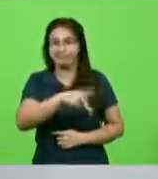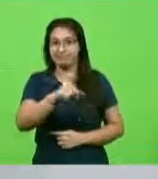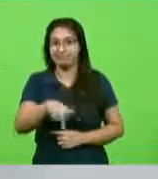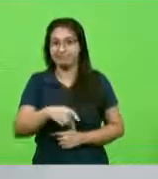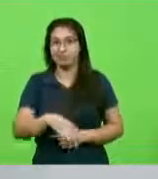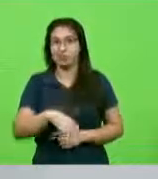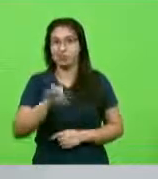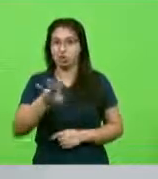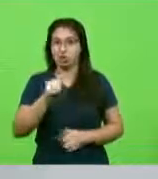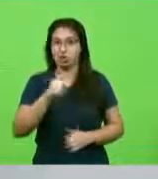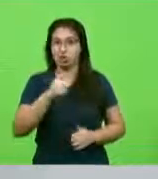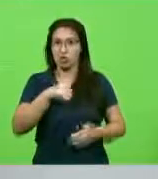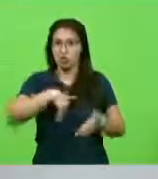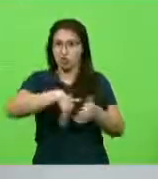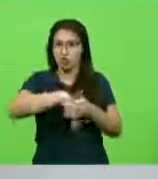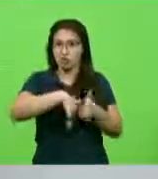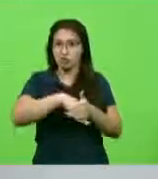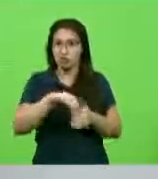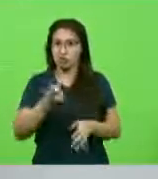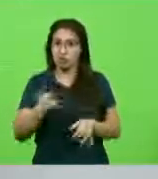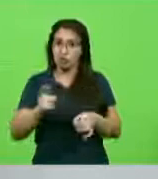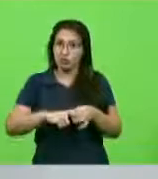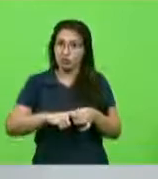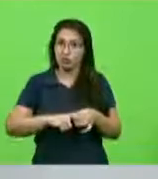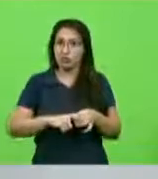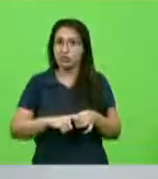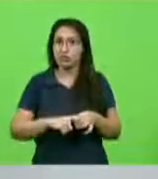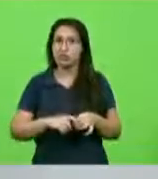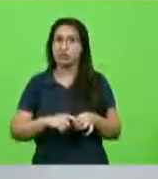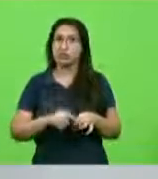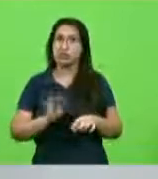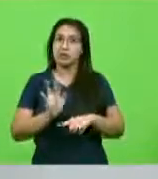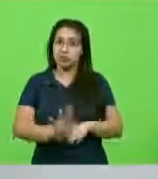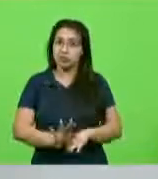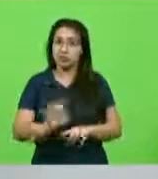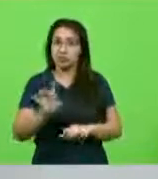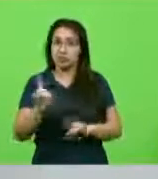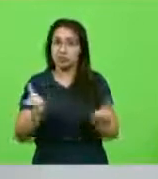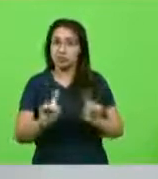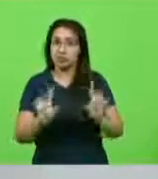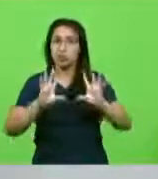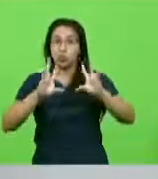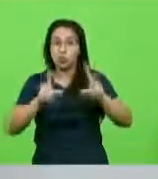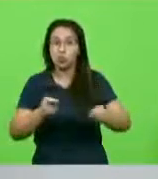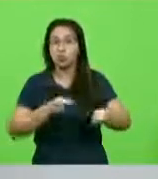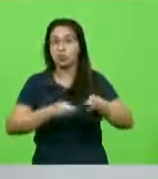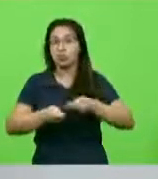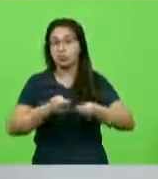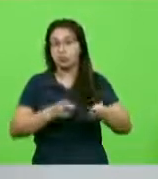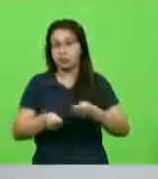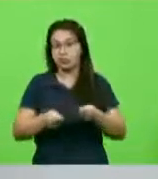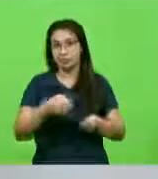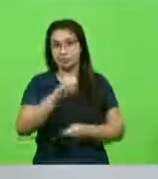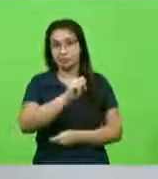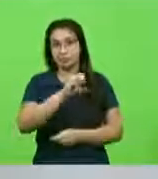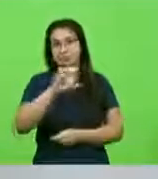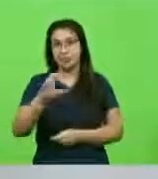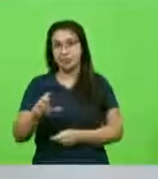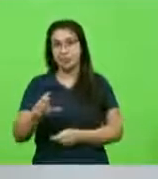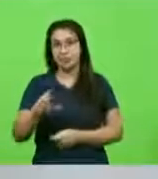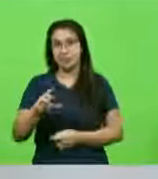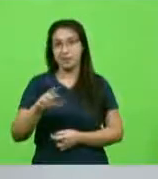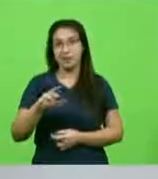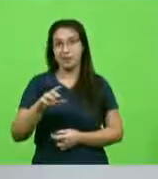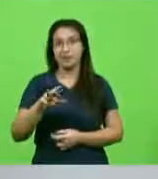futebol que tem que voltar assim, porque gera saúde, gera bem-estar. É toda a economia catarinense que